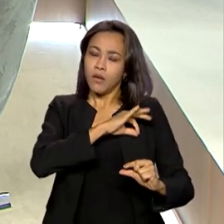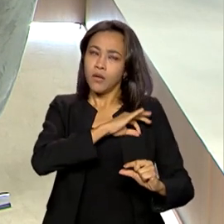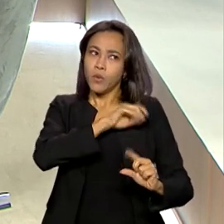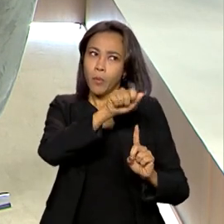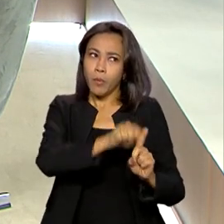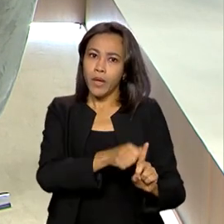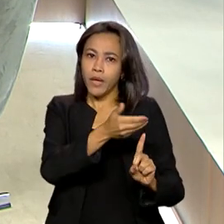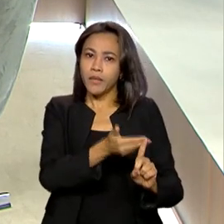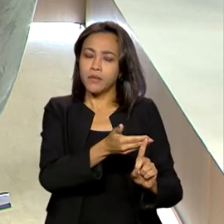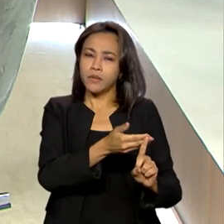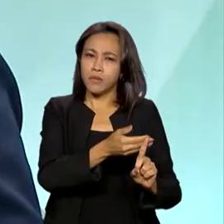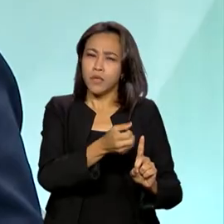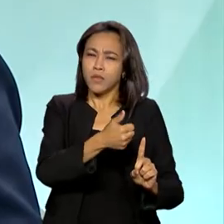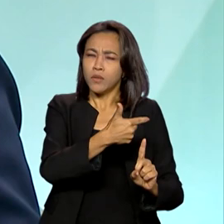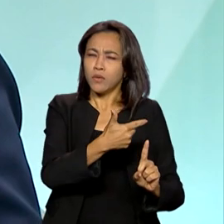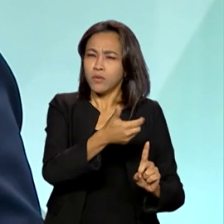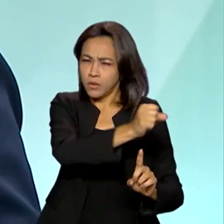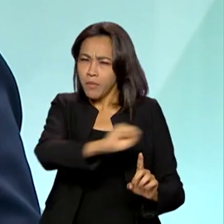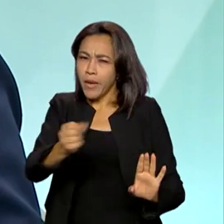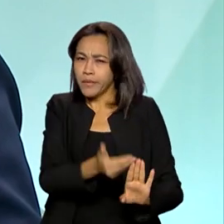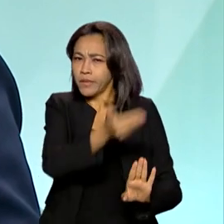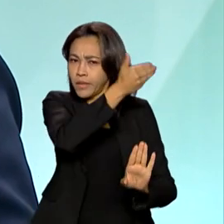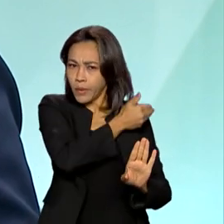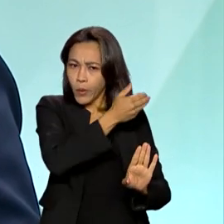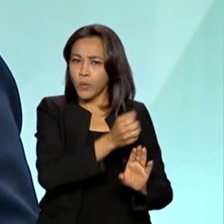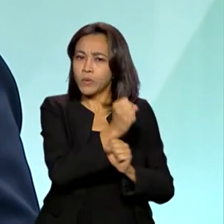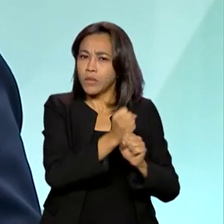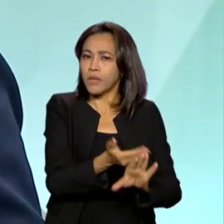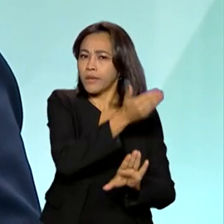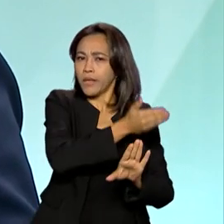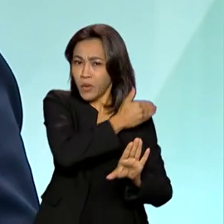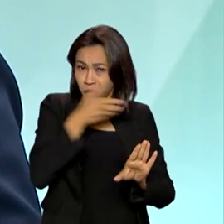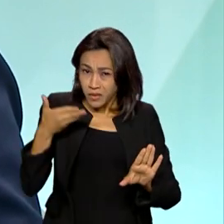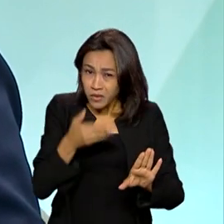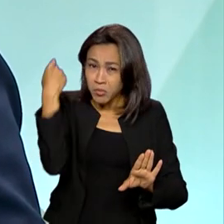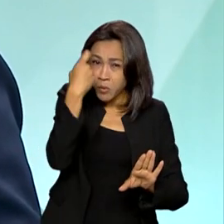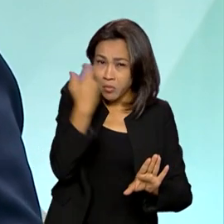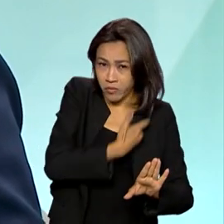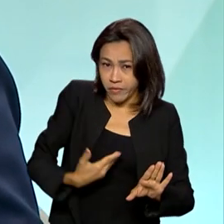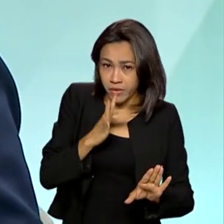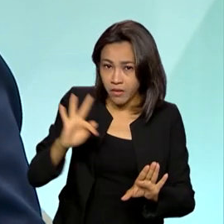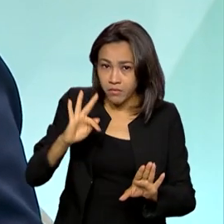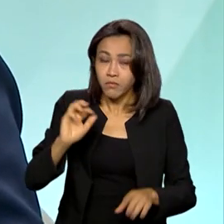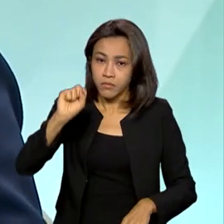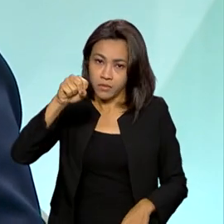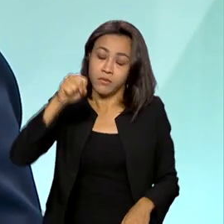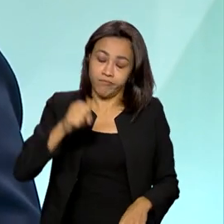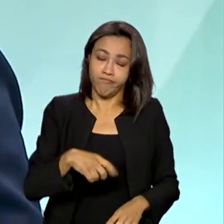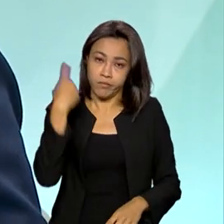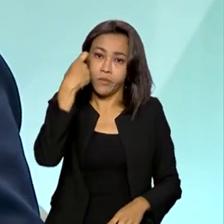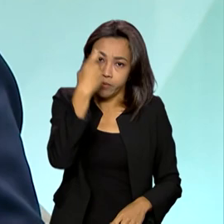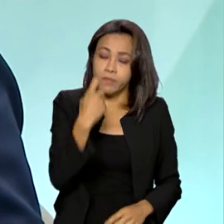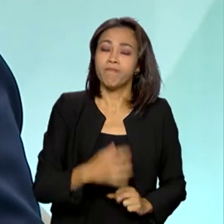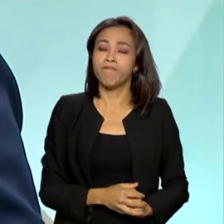anterior, semestre anterior, ano anterior. Isso preocupa o governo federal? Sim, claro que preocupa. Por isso, o nosso